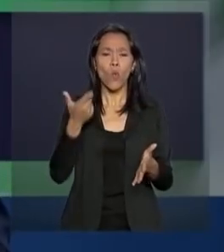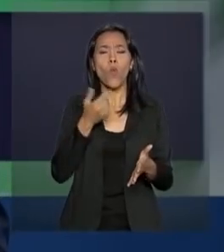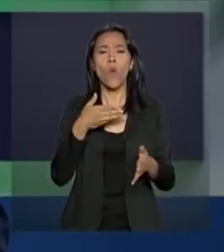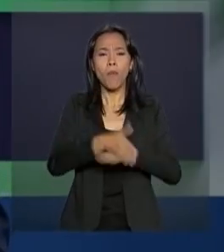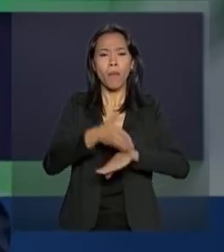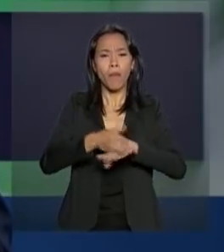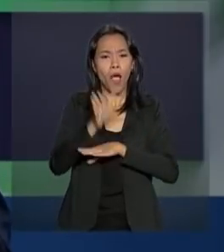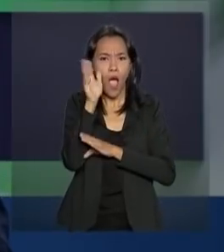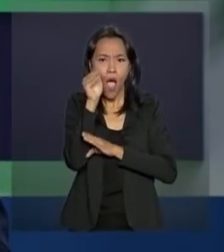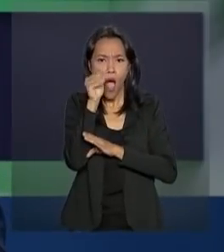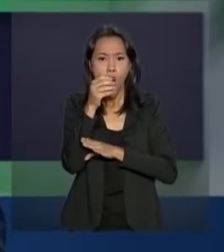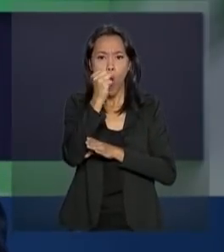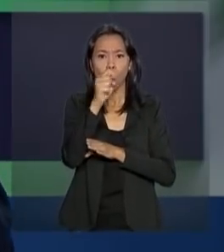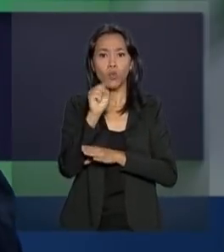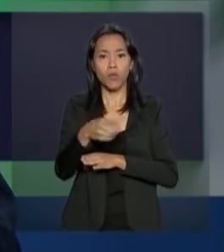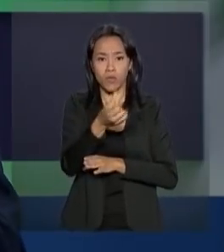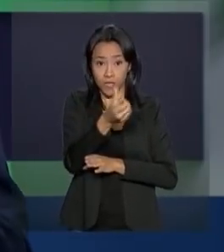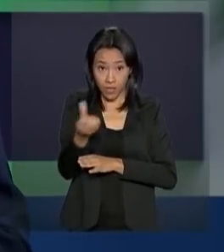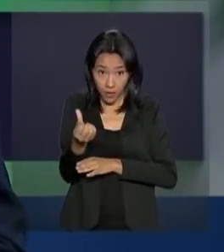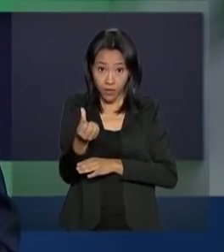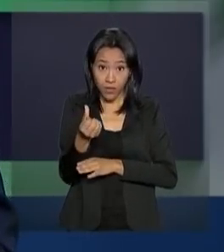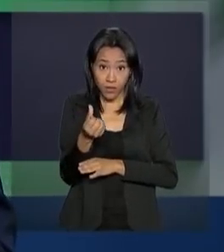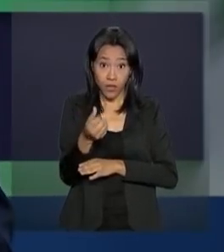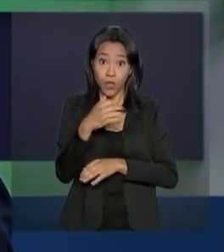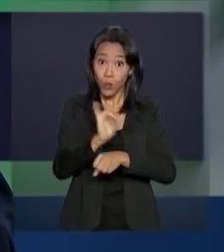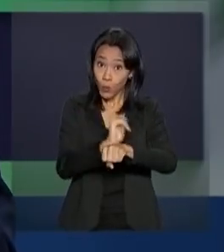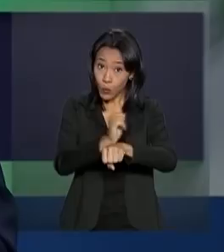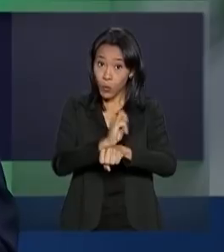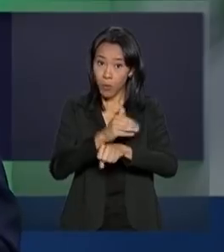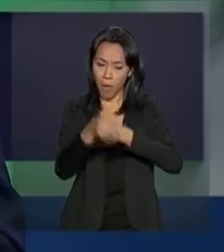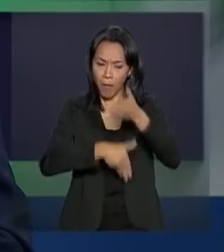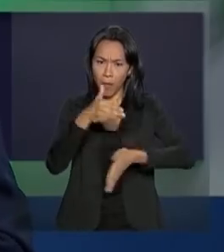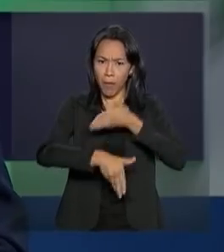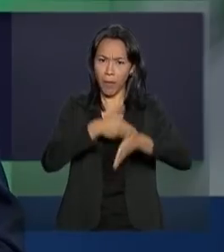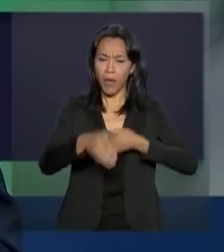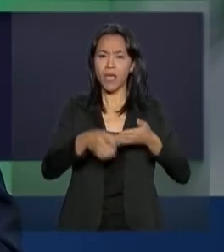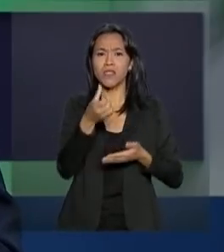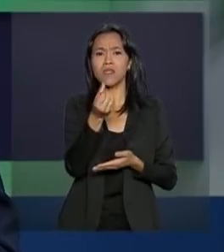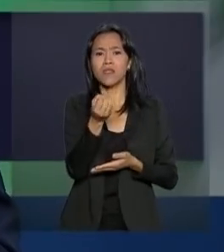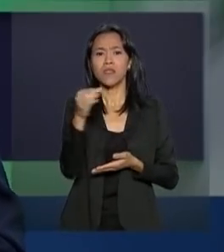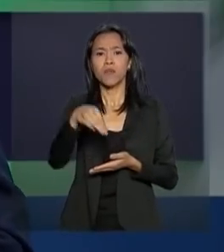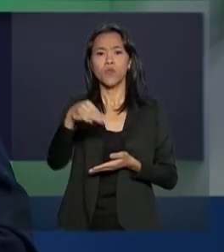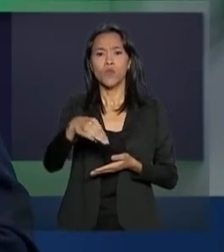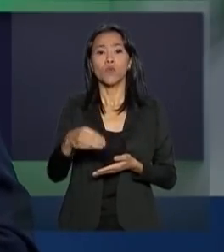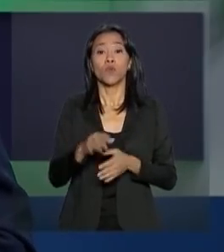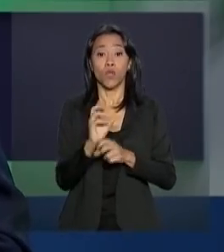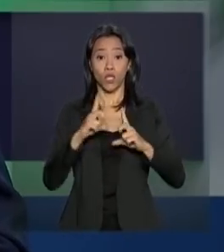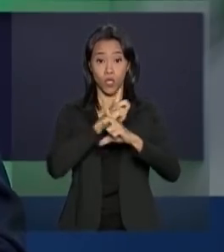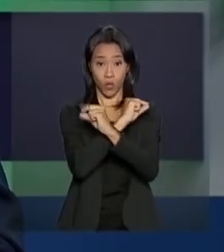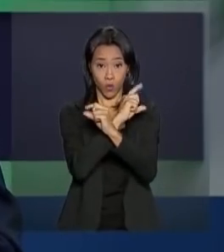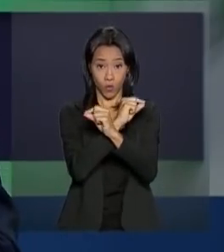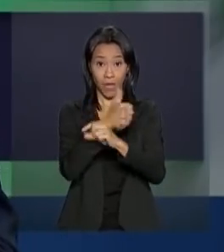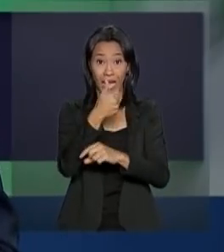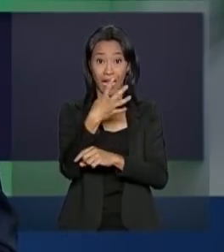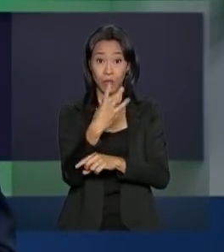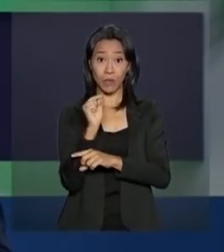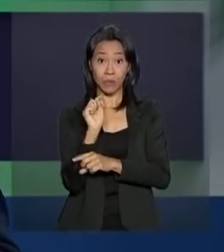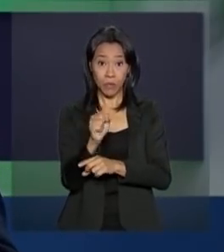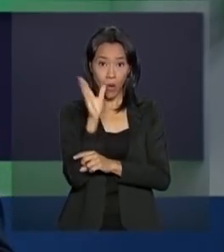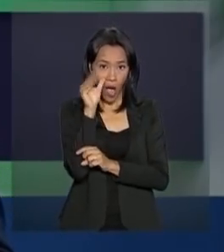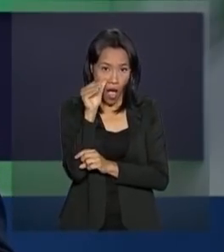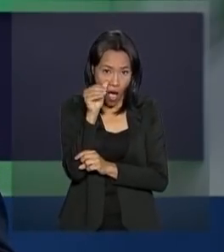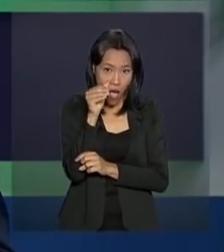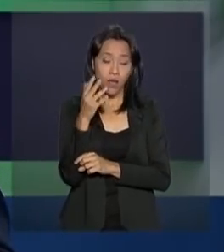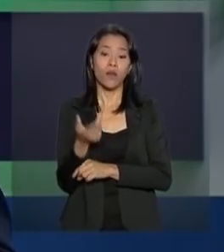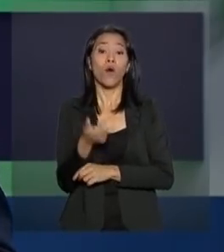visualizações em 60 minutos, apenas no YouTube. E no Twitter, foram quase 14 mil visualizações. Ontem,